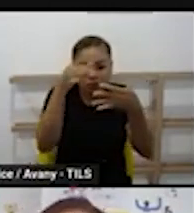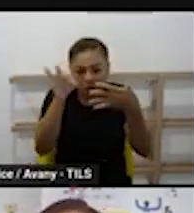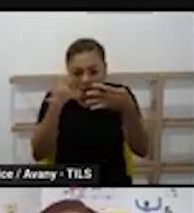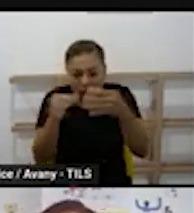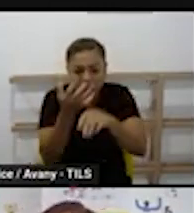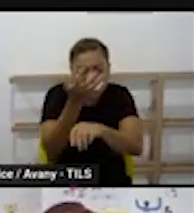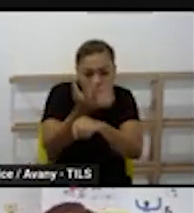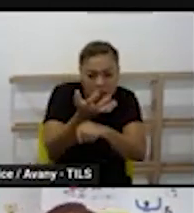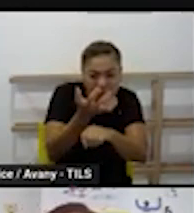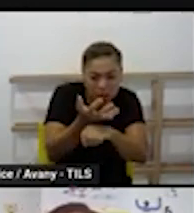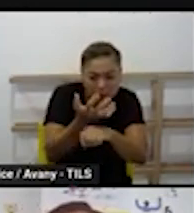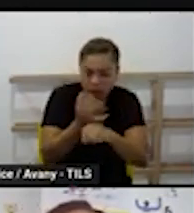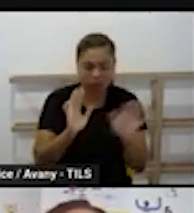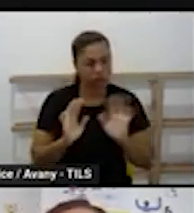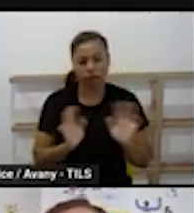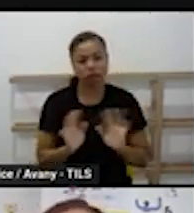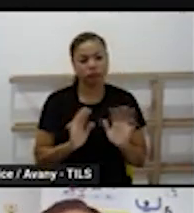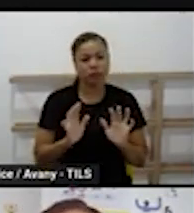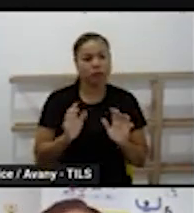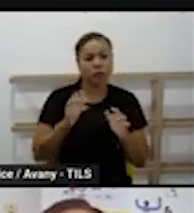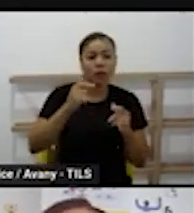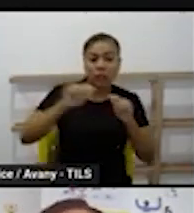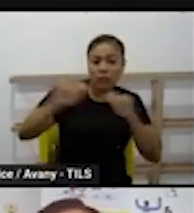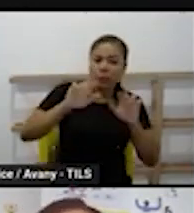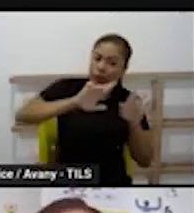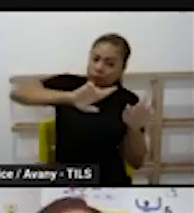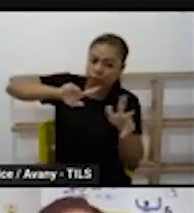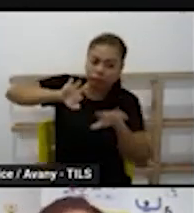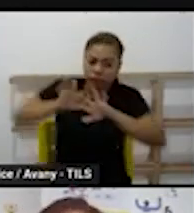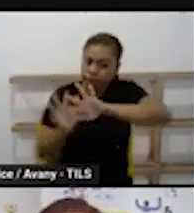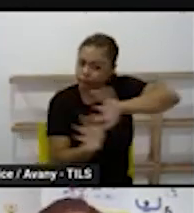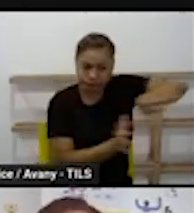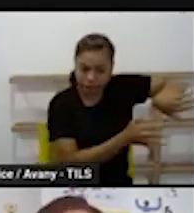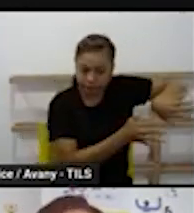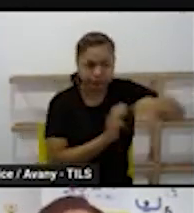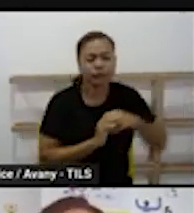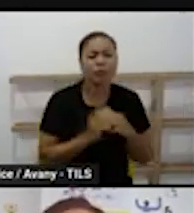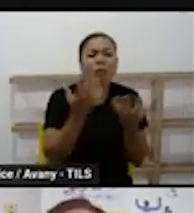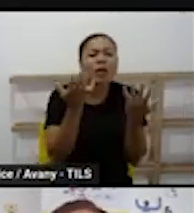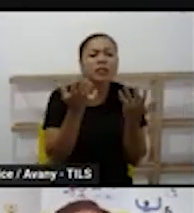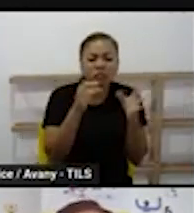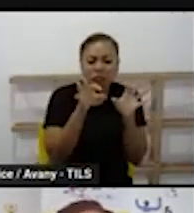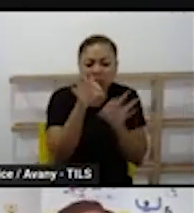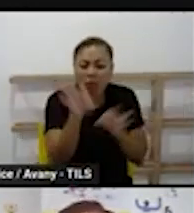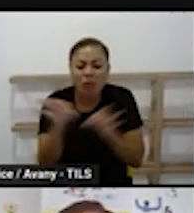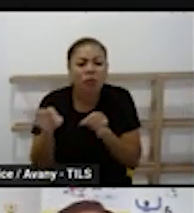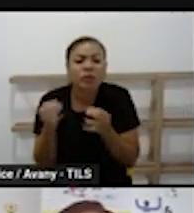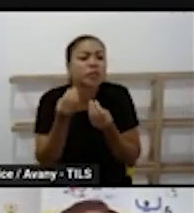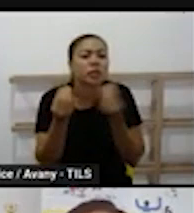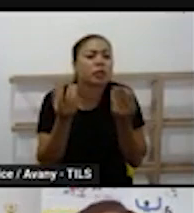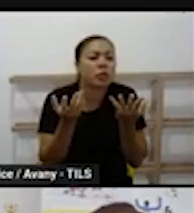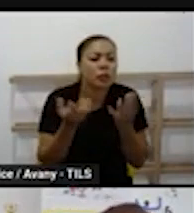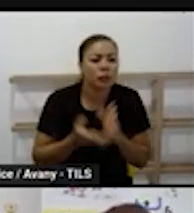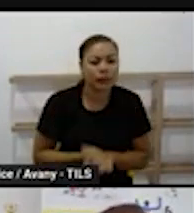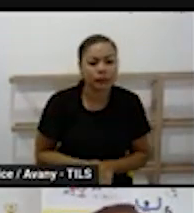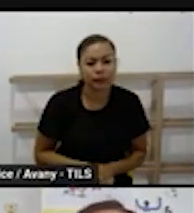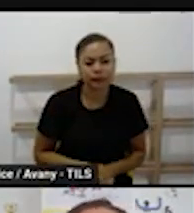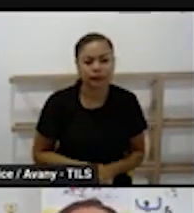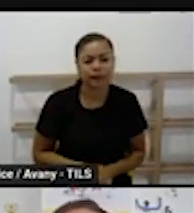trabalha dessa forma. Então, como é que a gente organiza esse processo pedagógico? Vamos lá? Gabi, passe por favor.